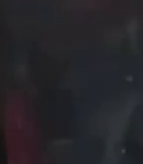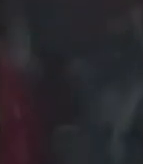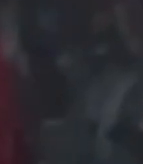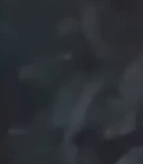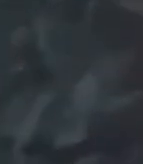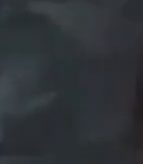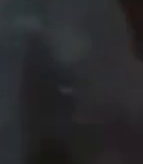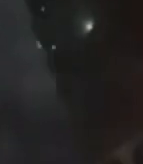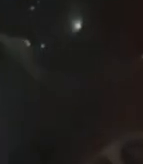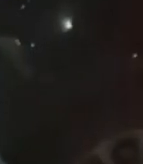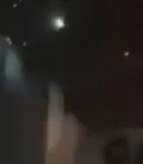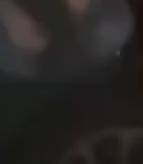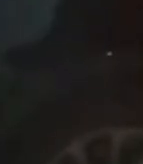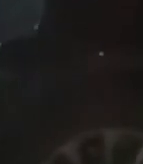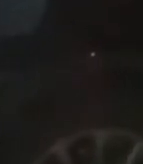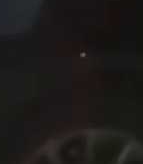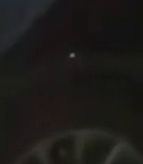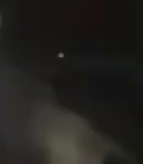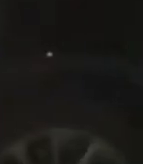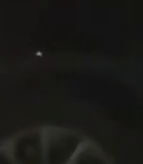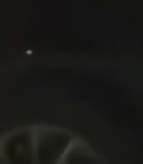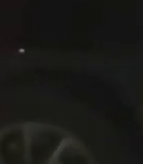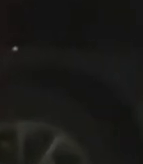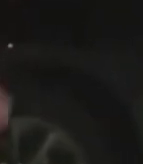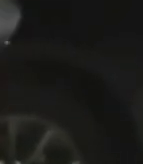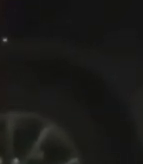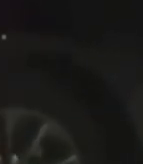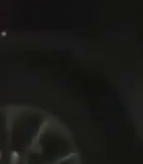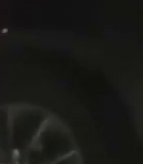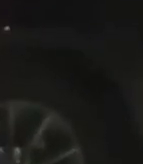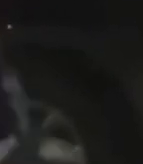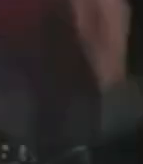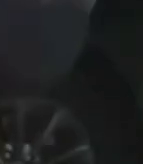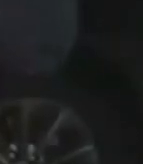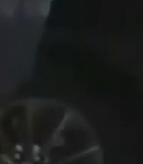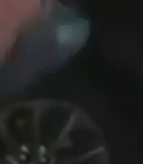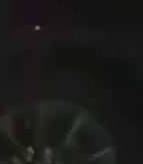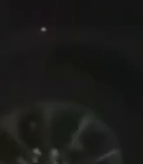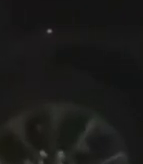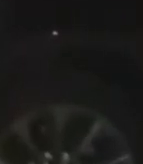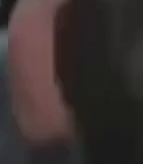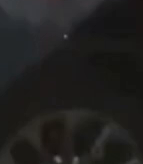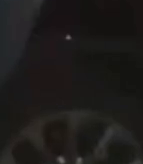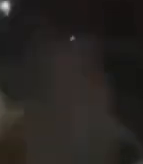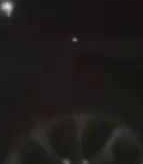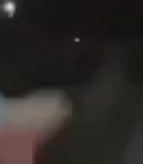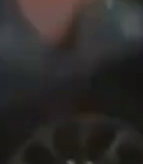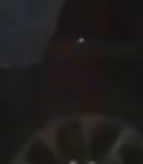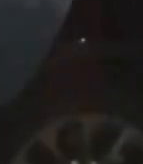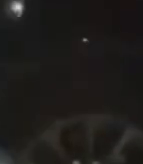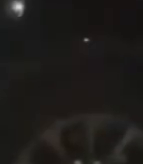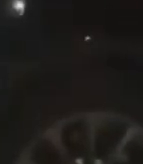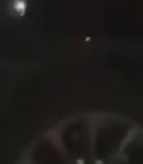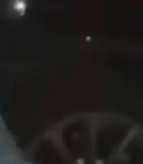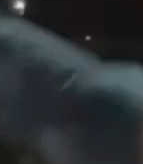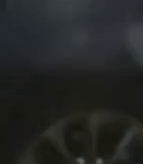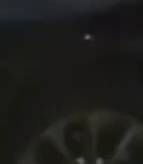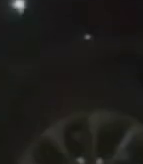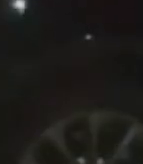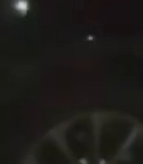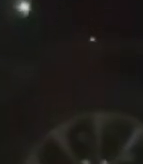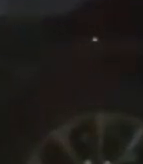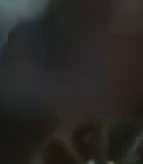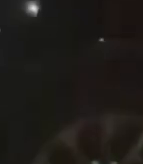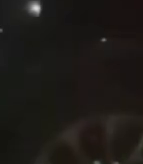entre Barra Velha e Boneário de Pissarras. Barra Velha, Boneário de Pissarras, Penha e Navegantes se